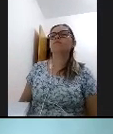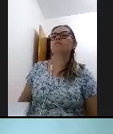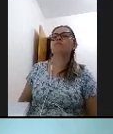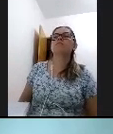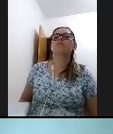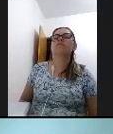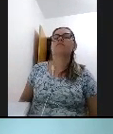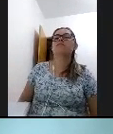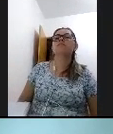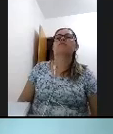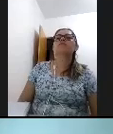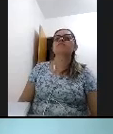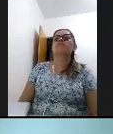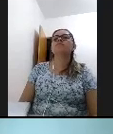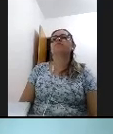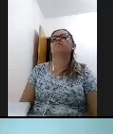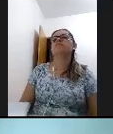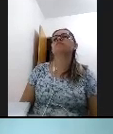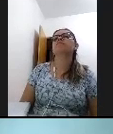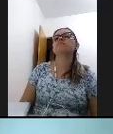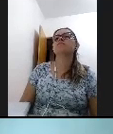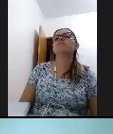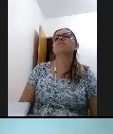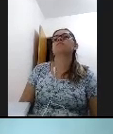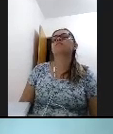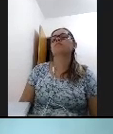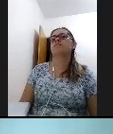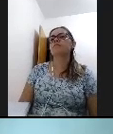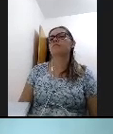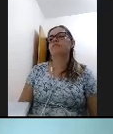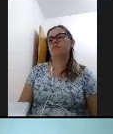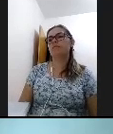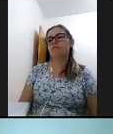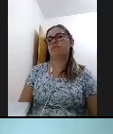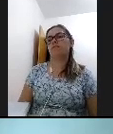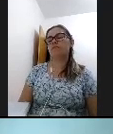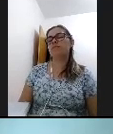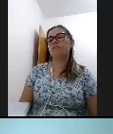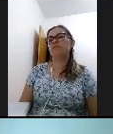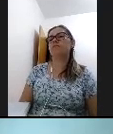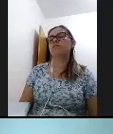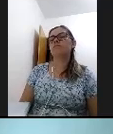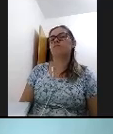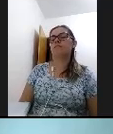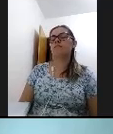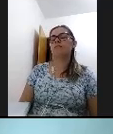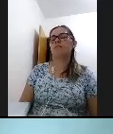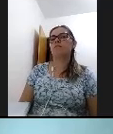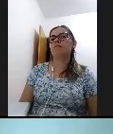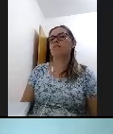conhecimento como também para se obter conhecimento por parte dos alunos?